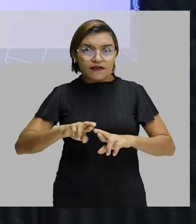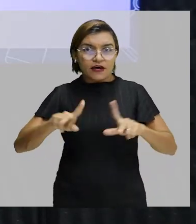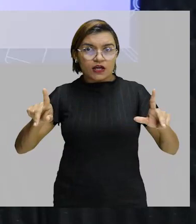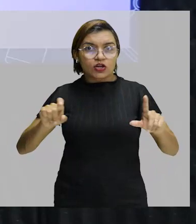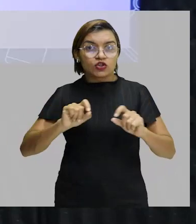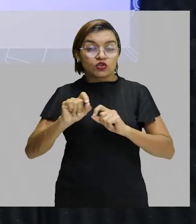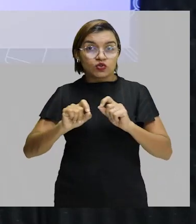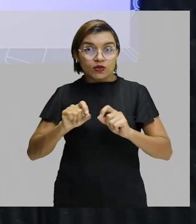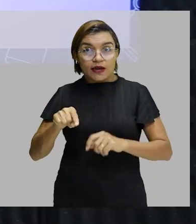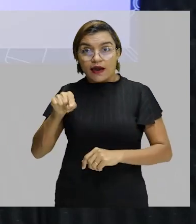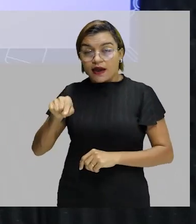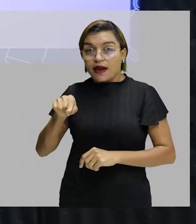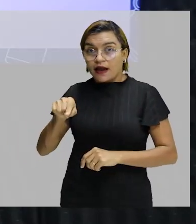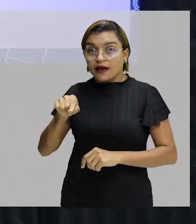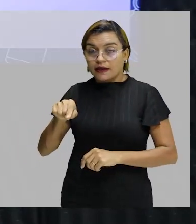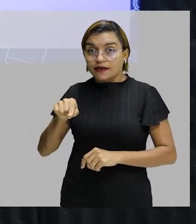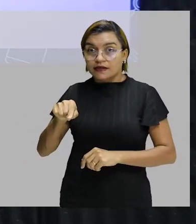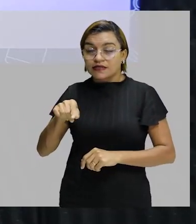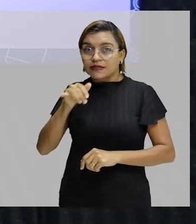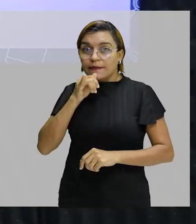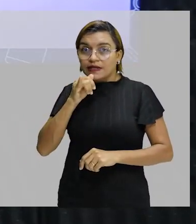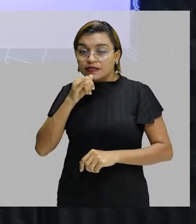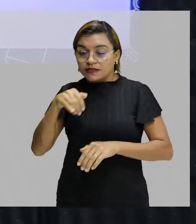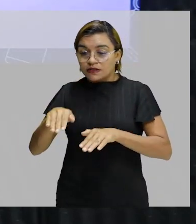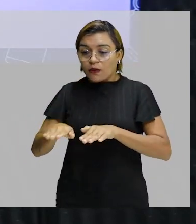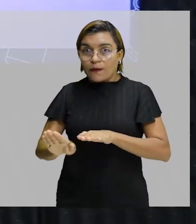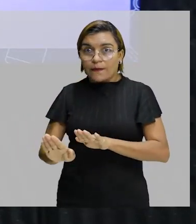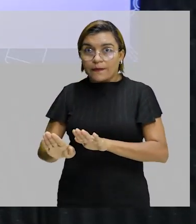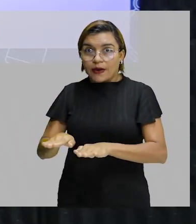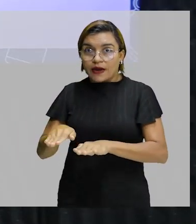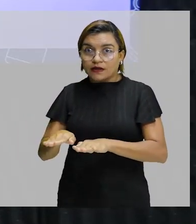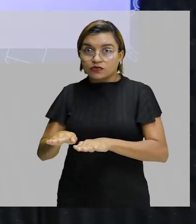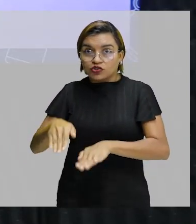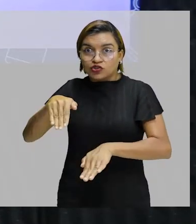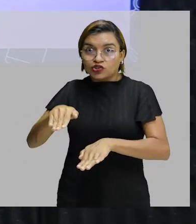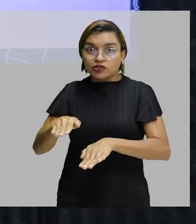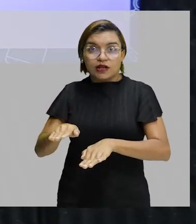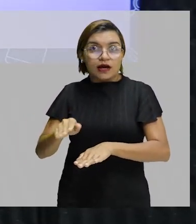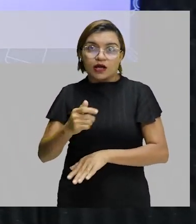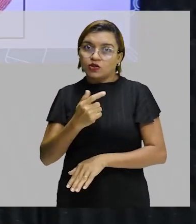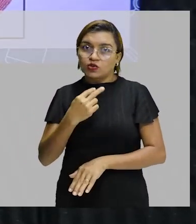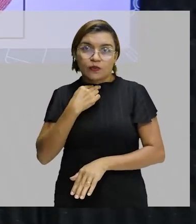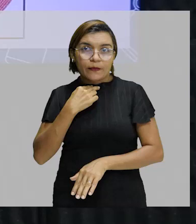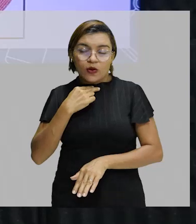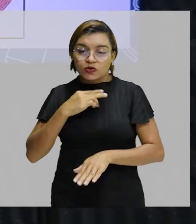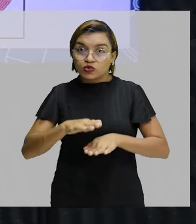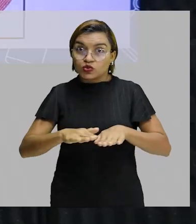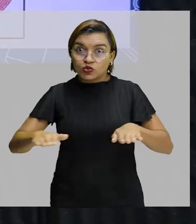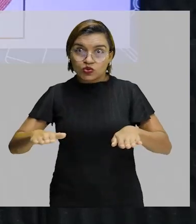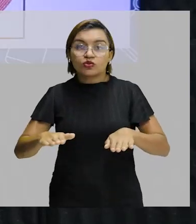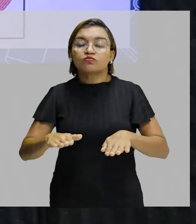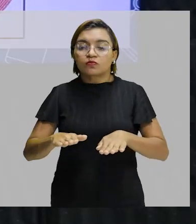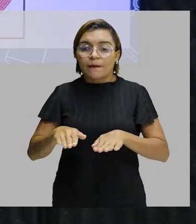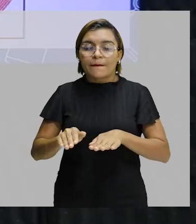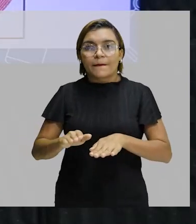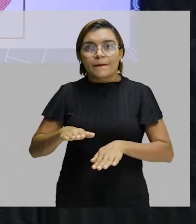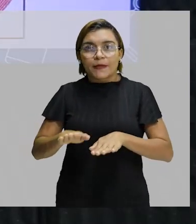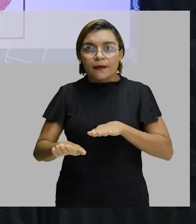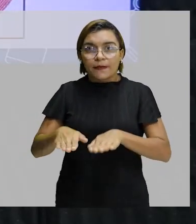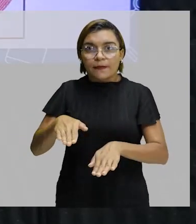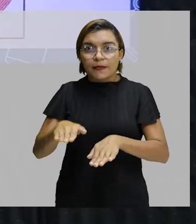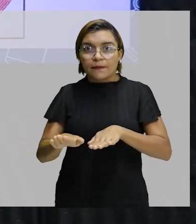tem que estar o tempo todo com o pé em contato com o solo. Então, é algo bem parecido ali com a corrida. Então, a pista de